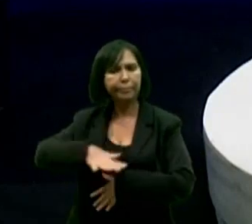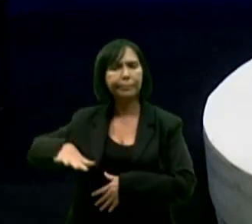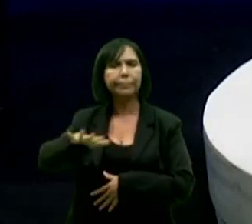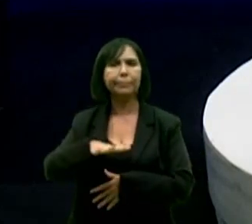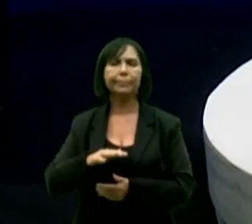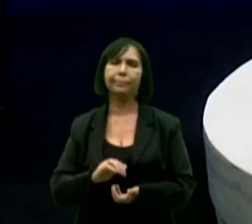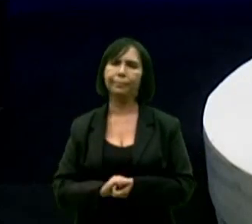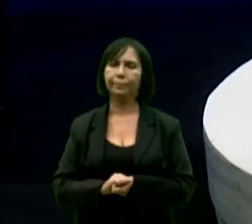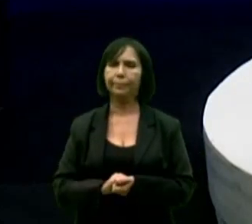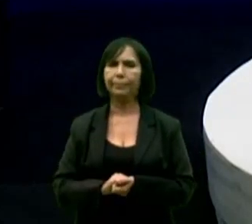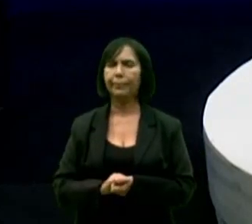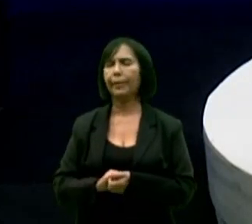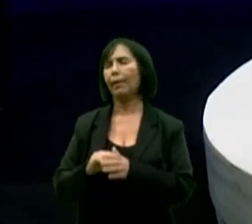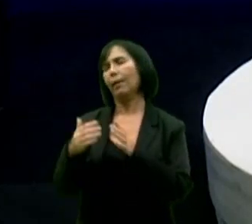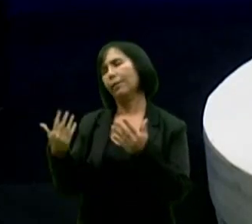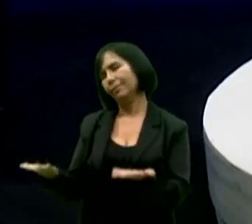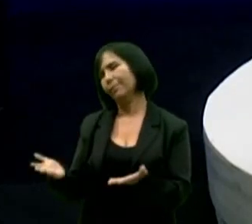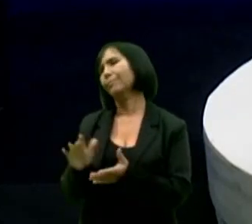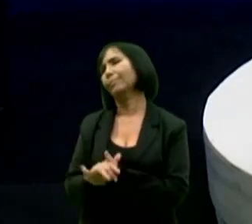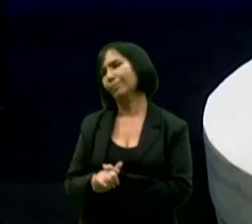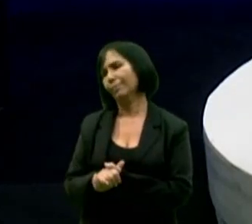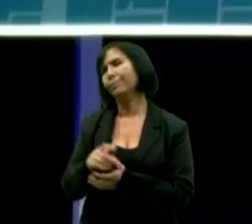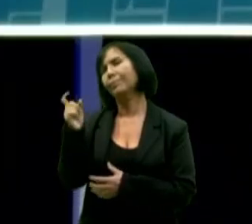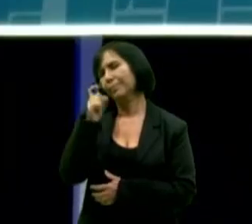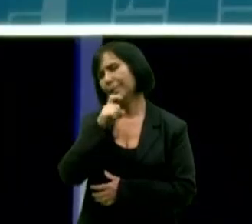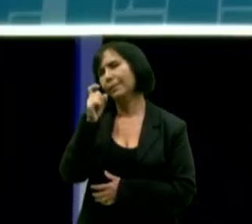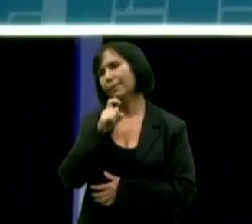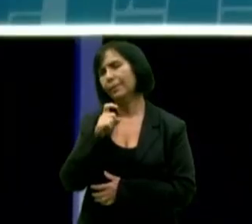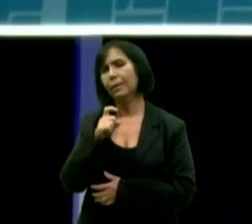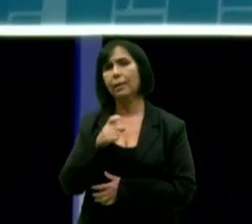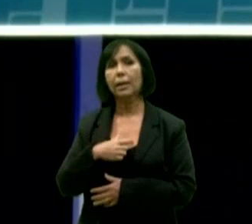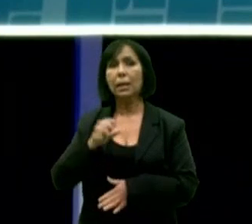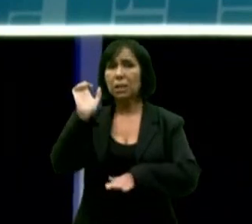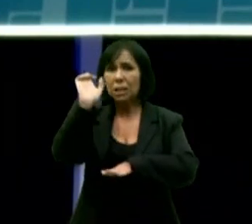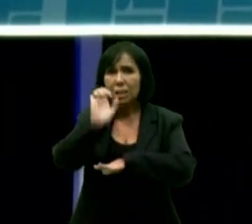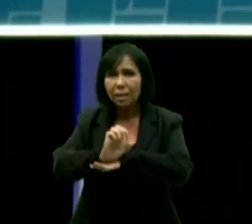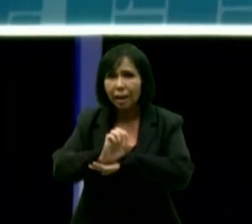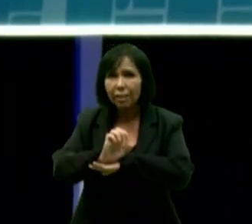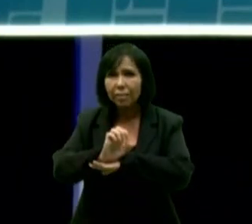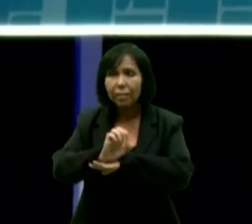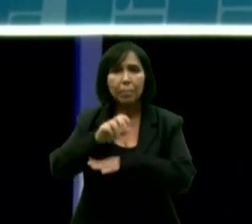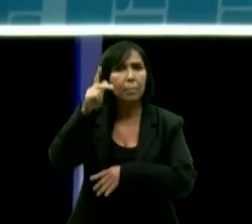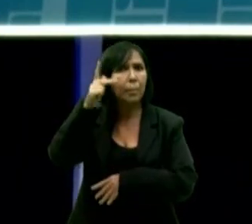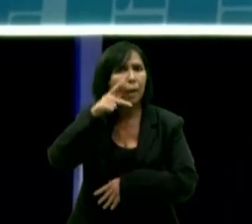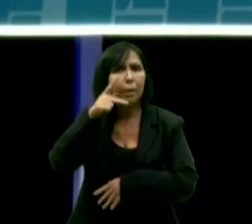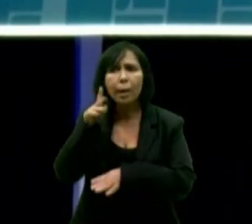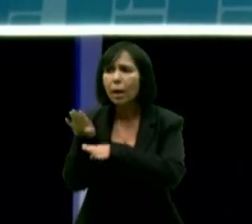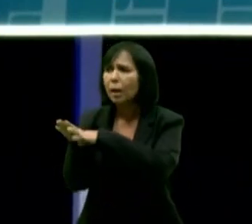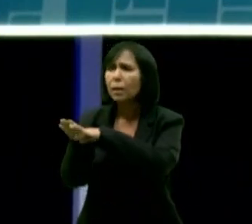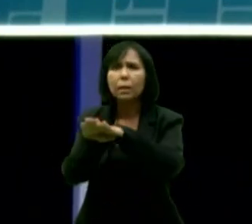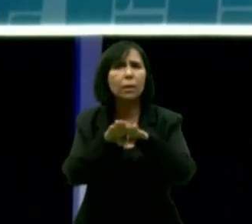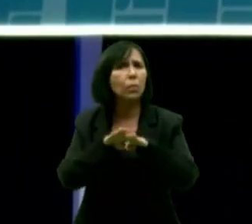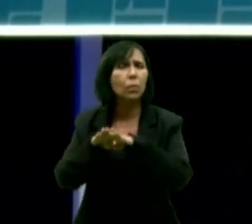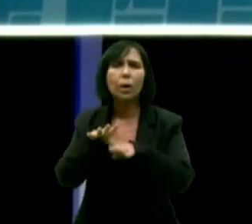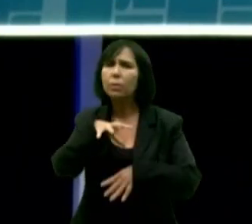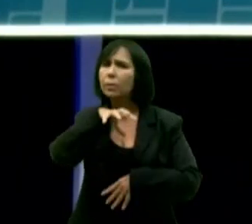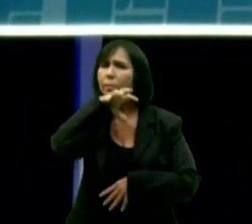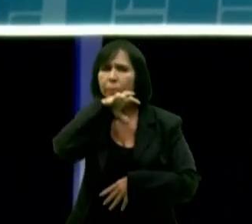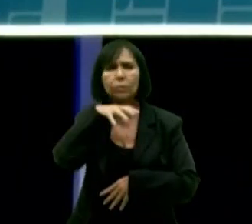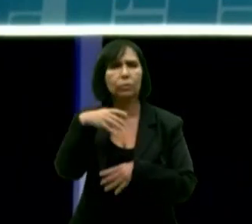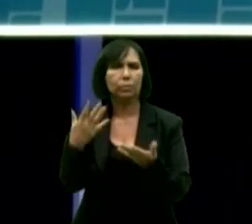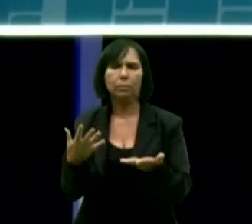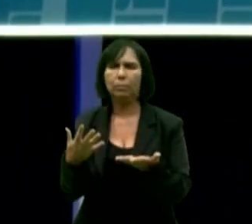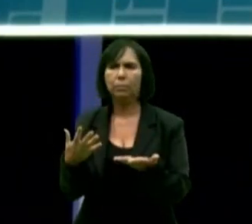Primeiro candidato, mais um em verdade. O Estado da Paraíba cobra exatamente o que todos os Estados do Nordeste cobram. Eu